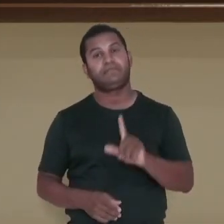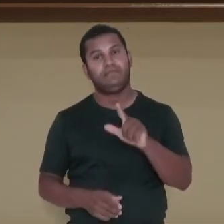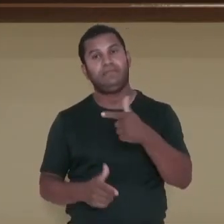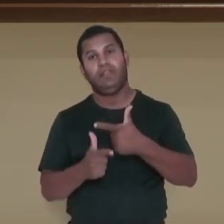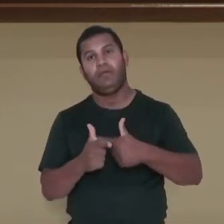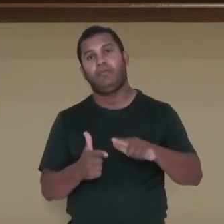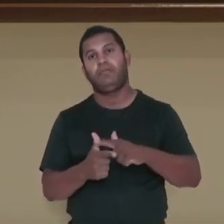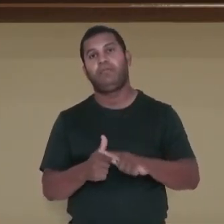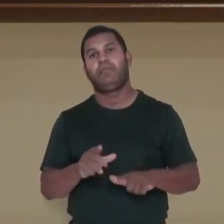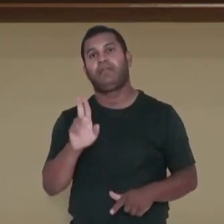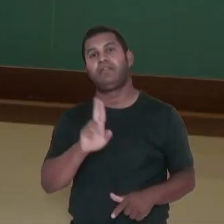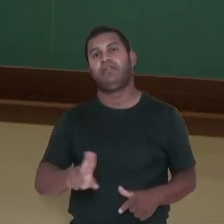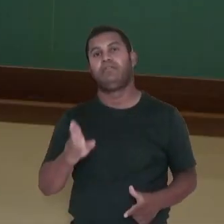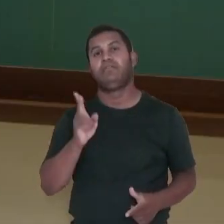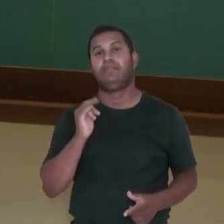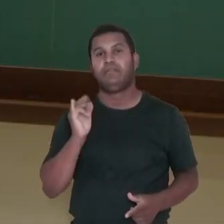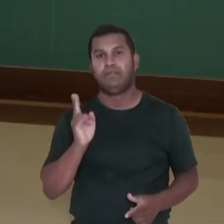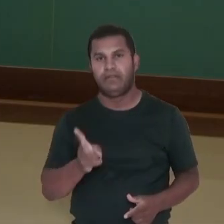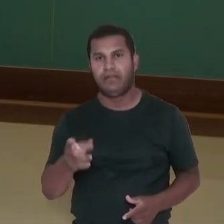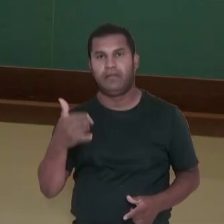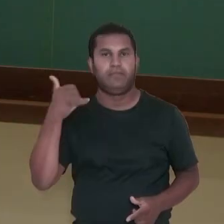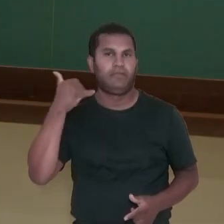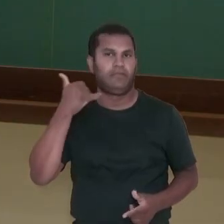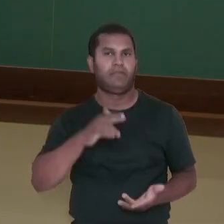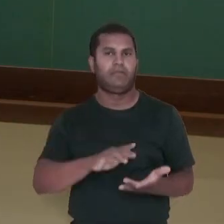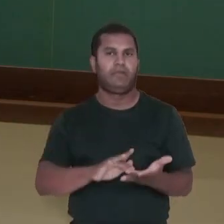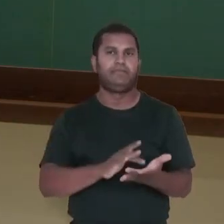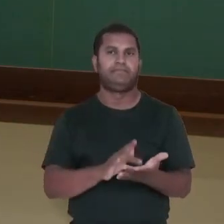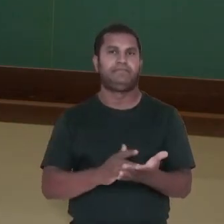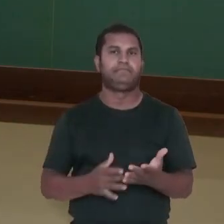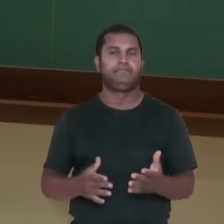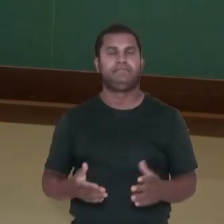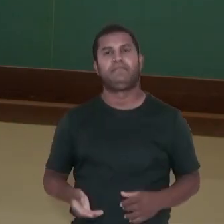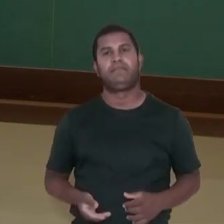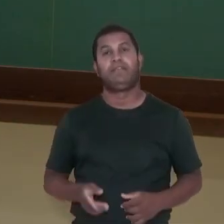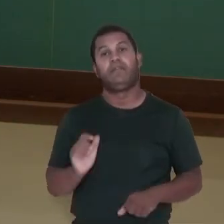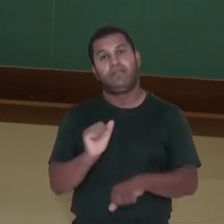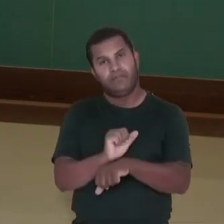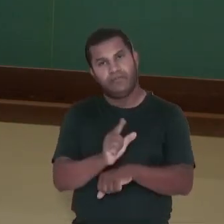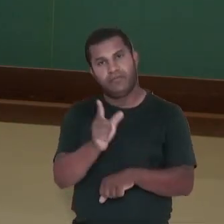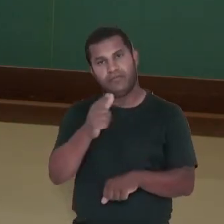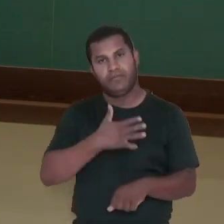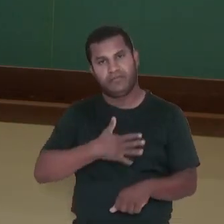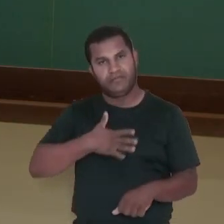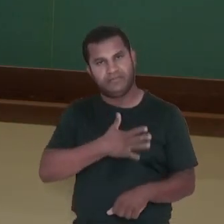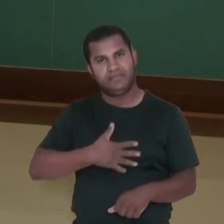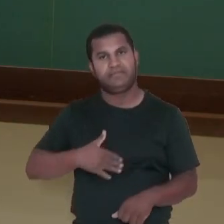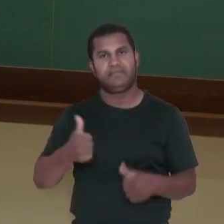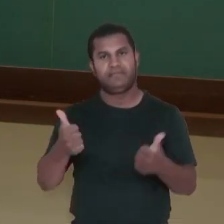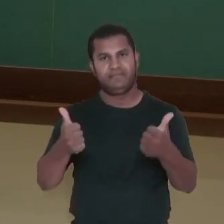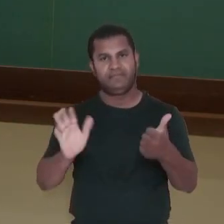eletrônicos. Nesse vídeo falamos a respeito de um artigo de opinião. Espero que vocês tenham gostado e até a próxima.